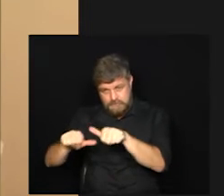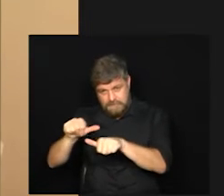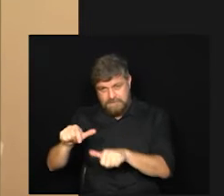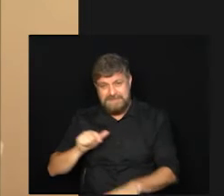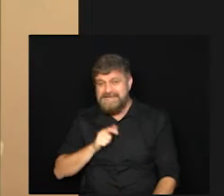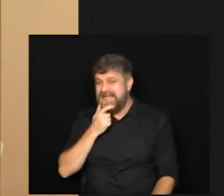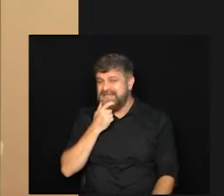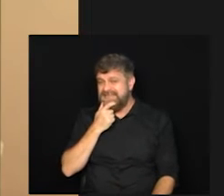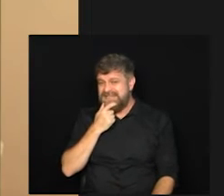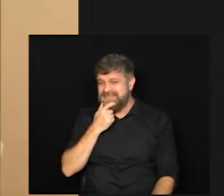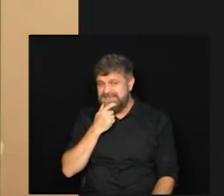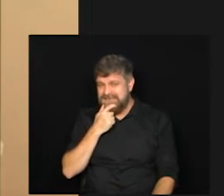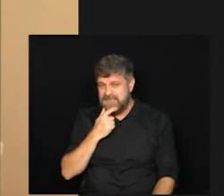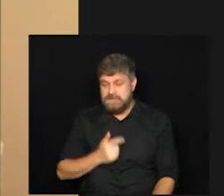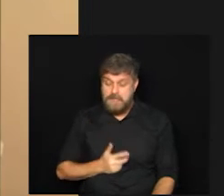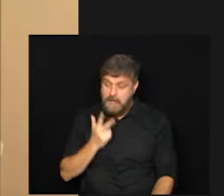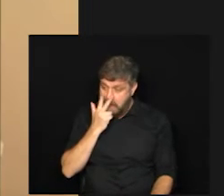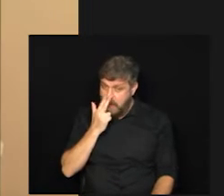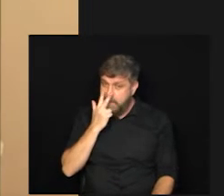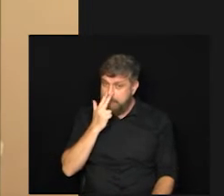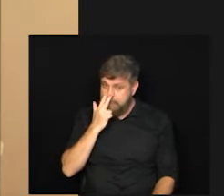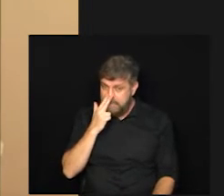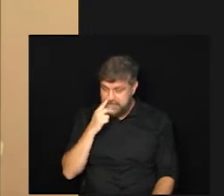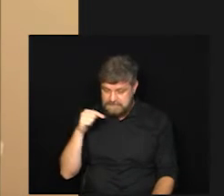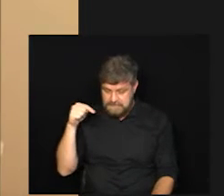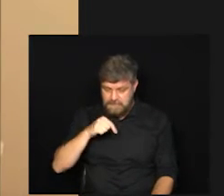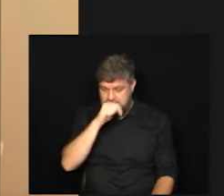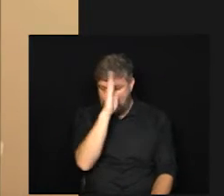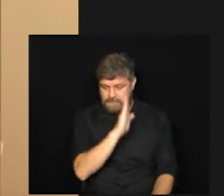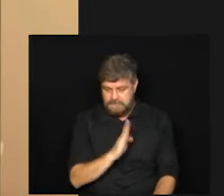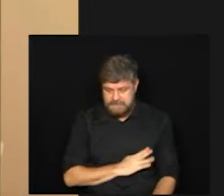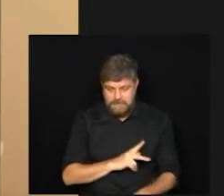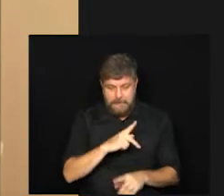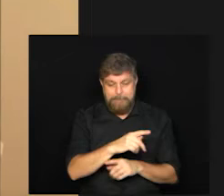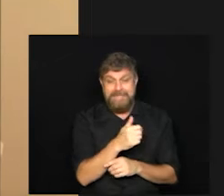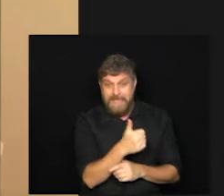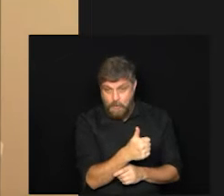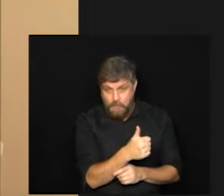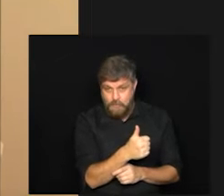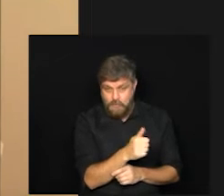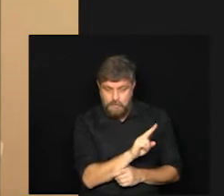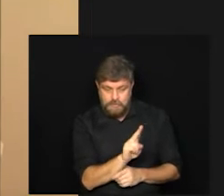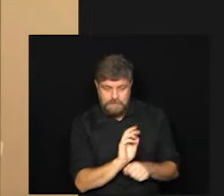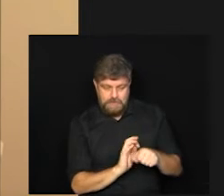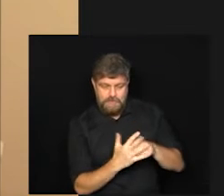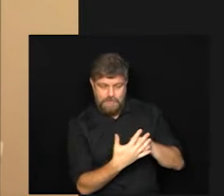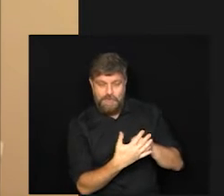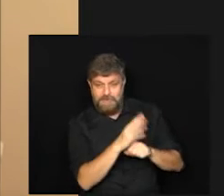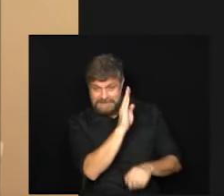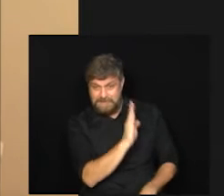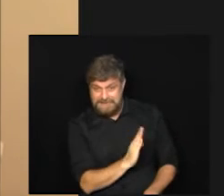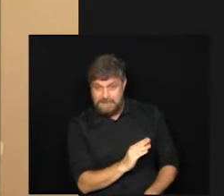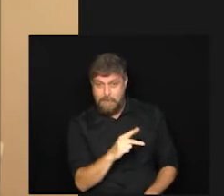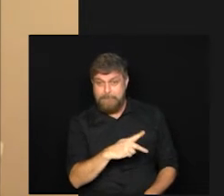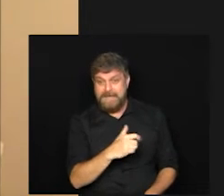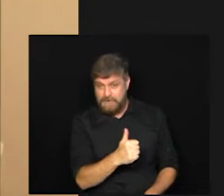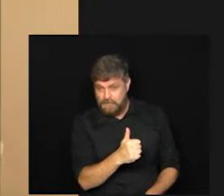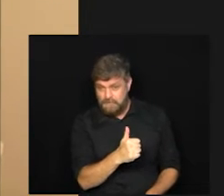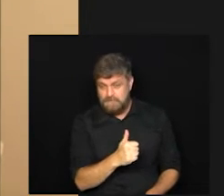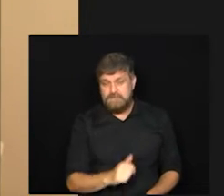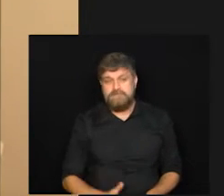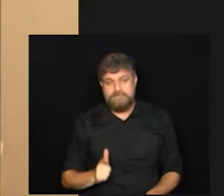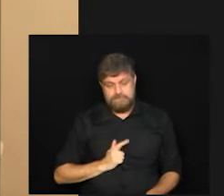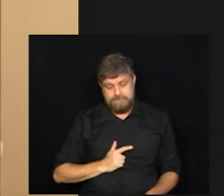inglesa que parece muito com a nossa variante P1 aqui e provavelmente sim